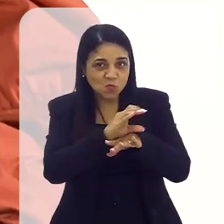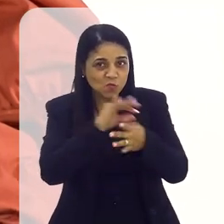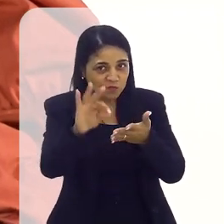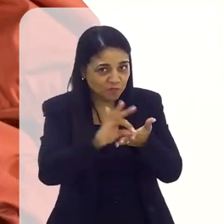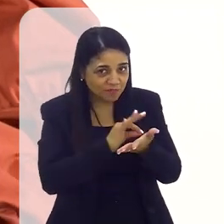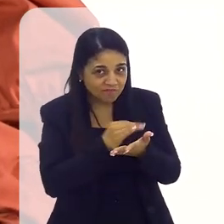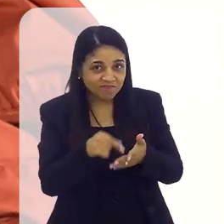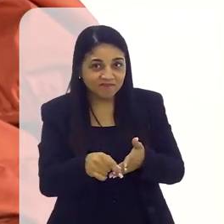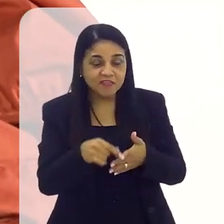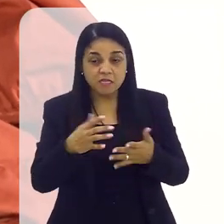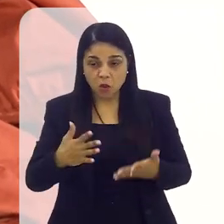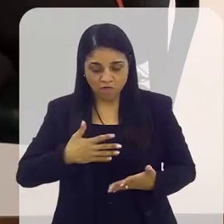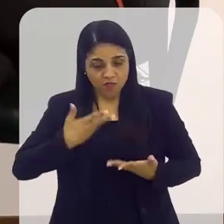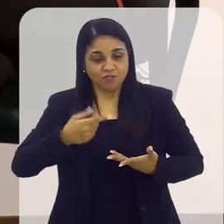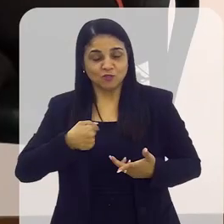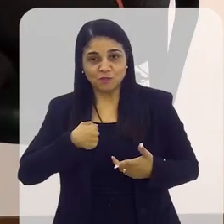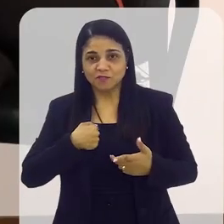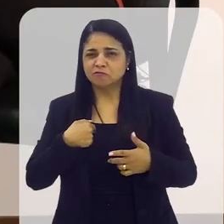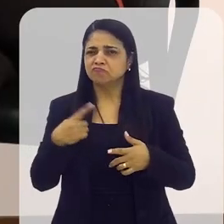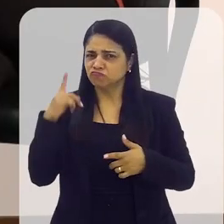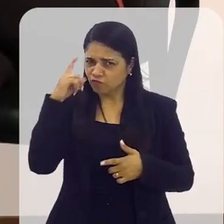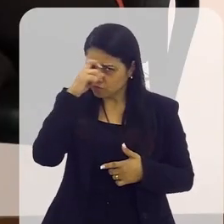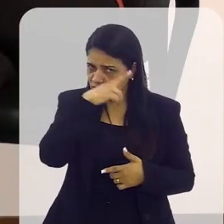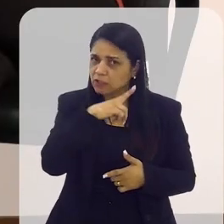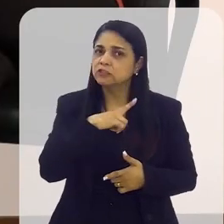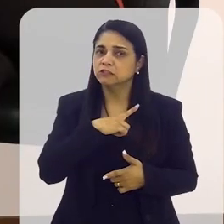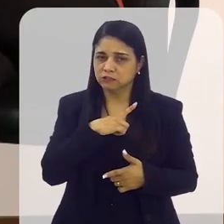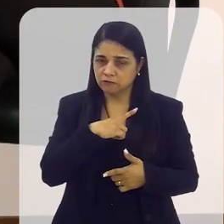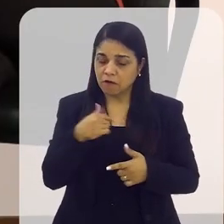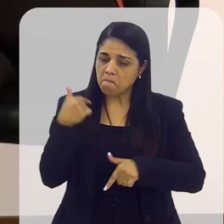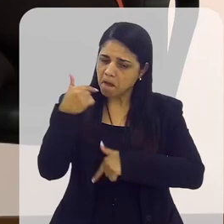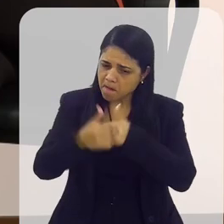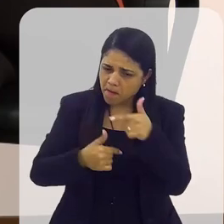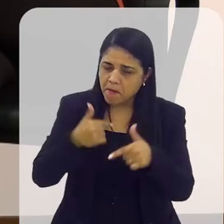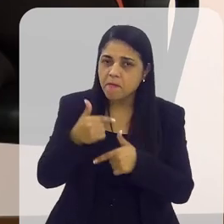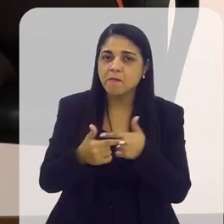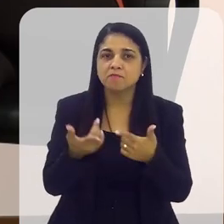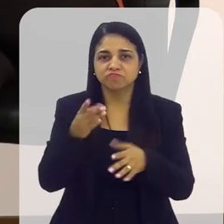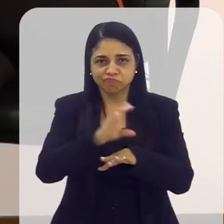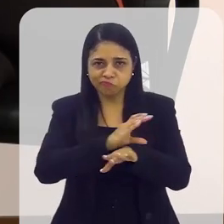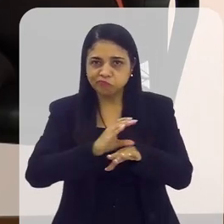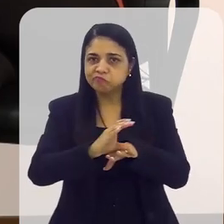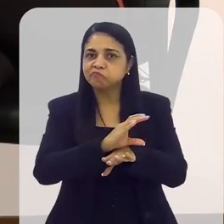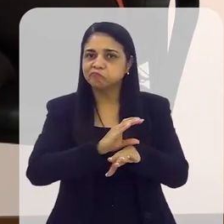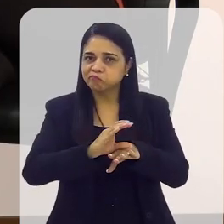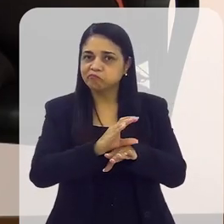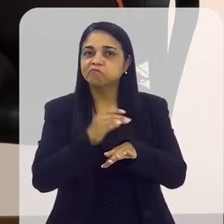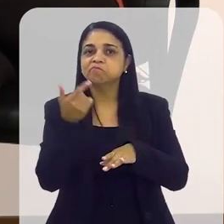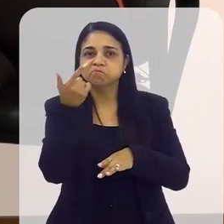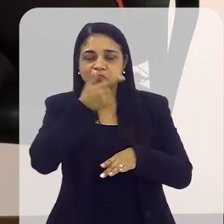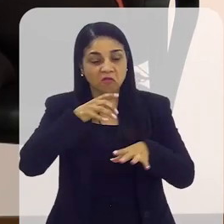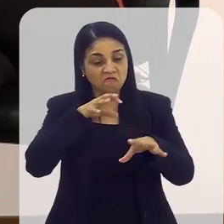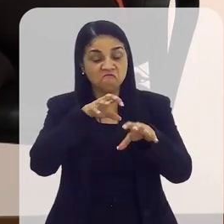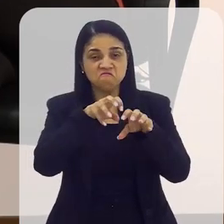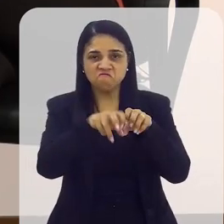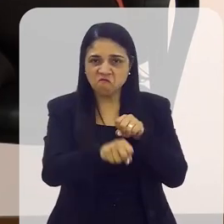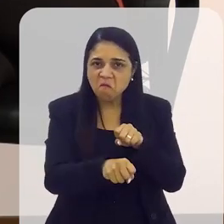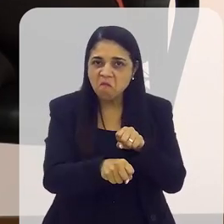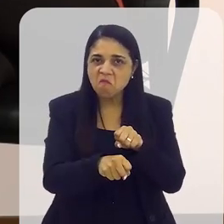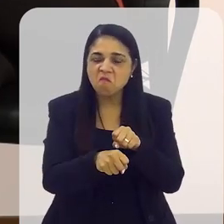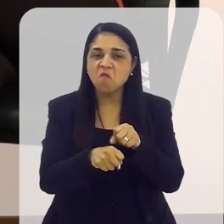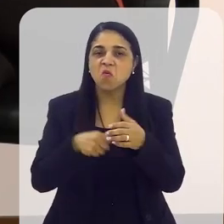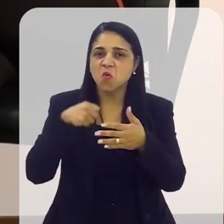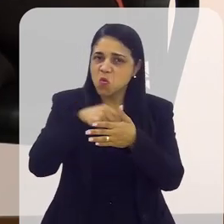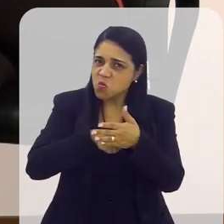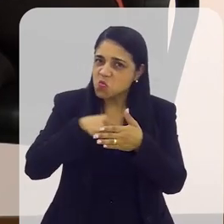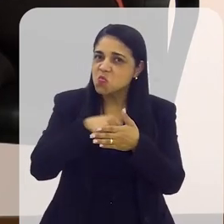surpreendeu, porque, assim, com todas as dificuldades, elas conseguiram se manter até o final, chegar à formatura